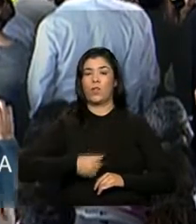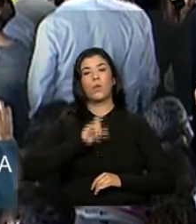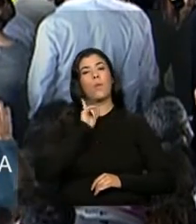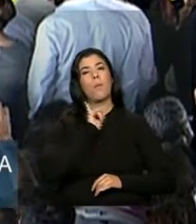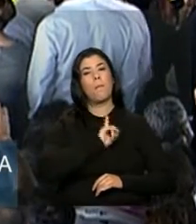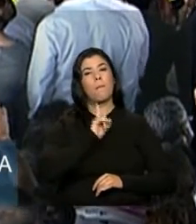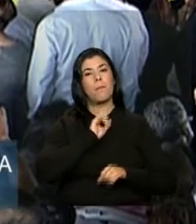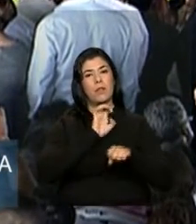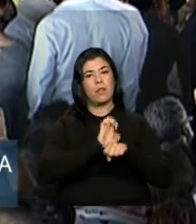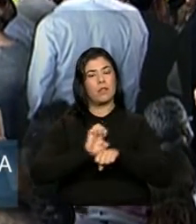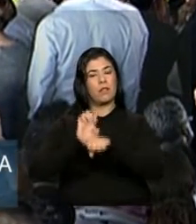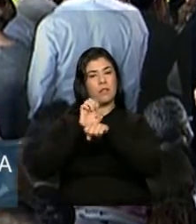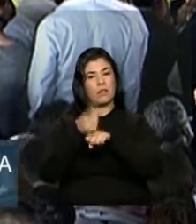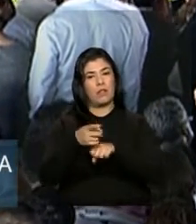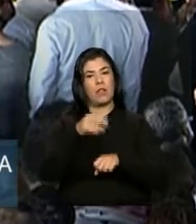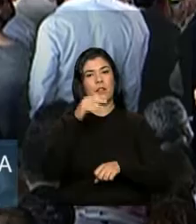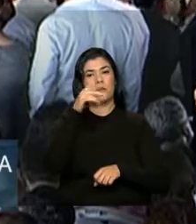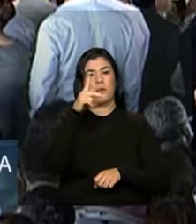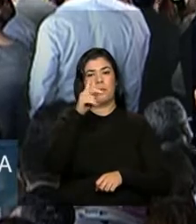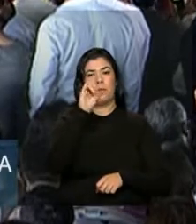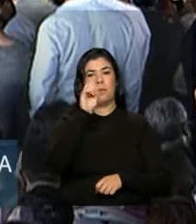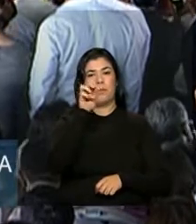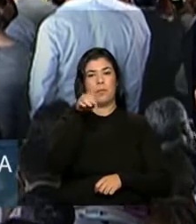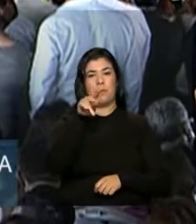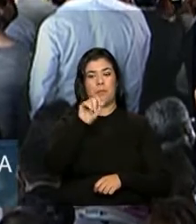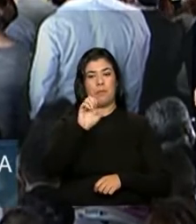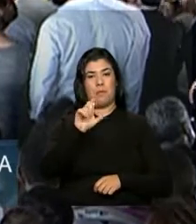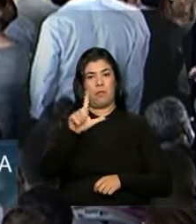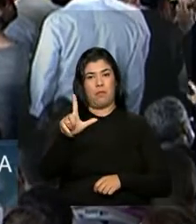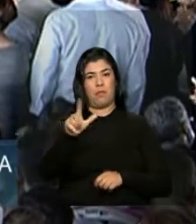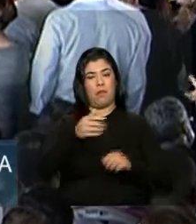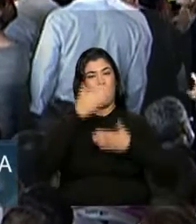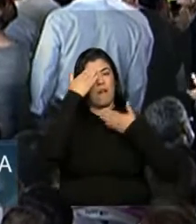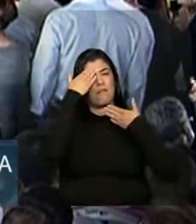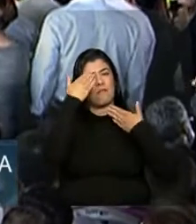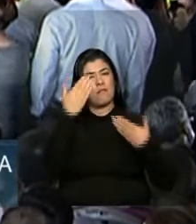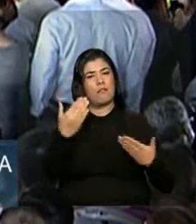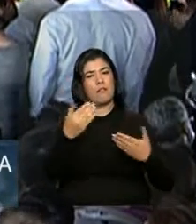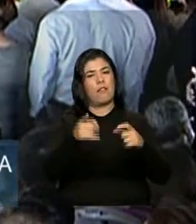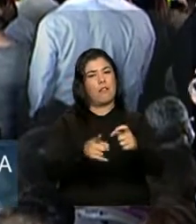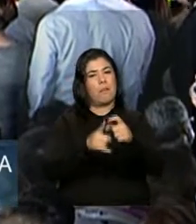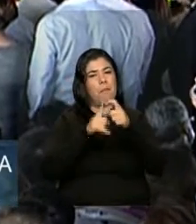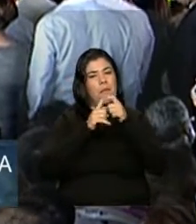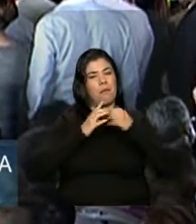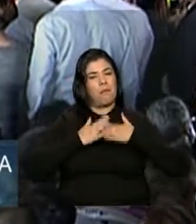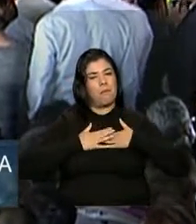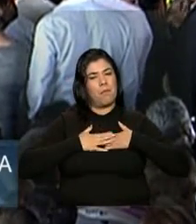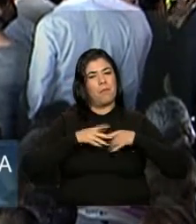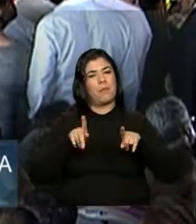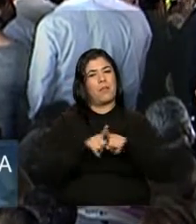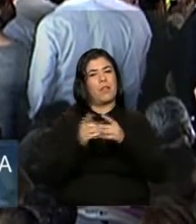Pimentel. Agradeço pelas palavras e pela solidariedade.